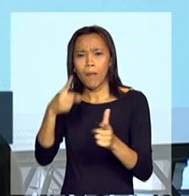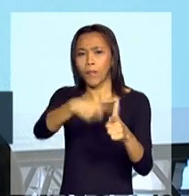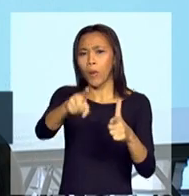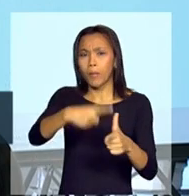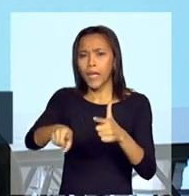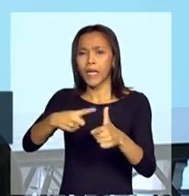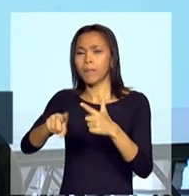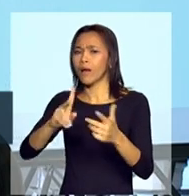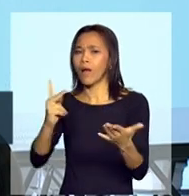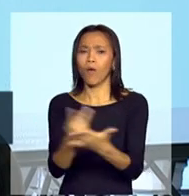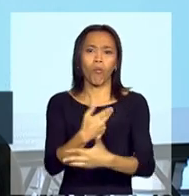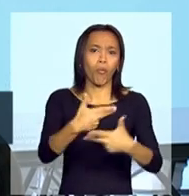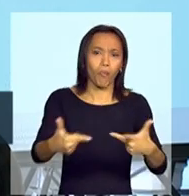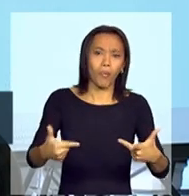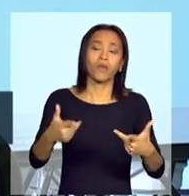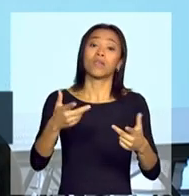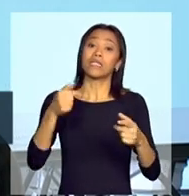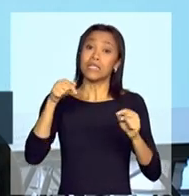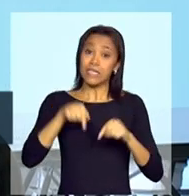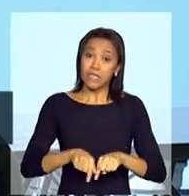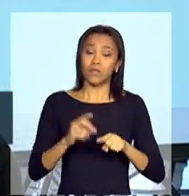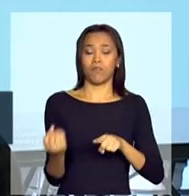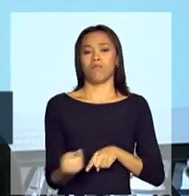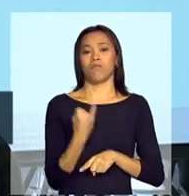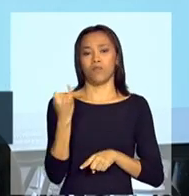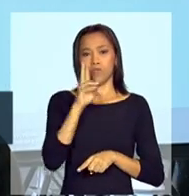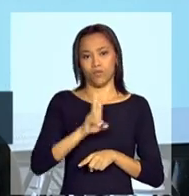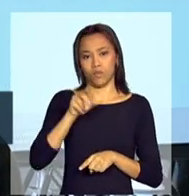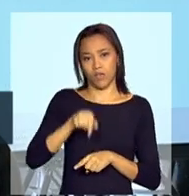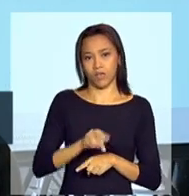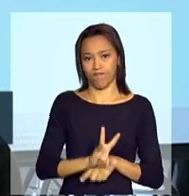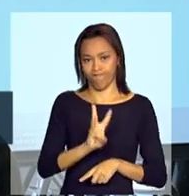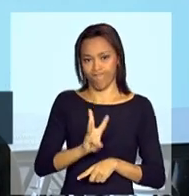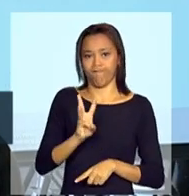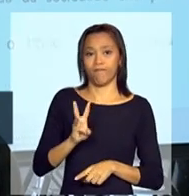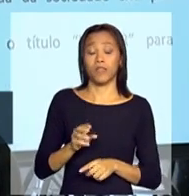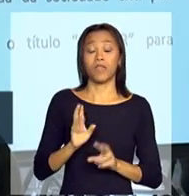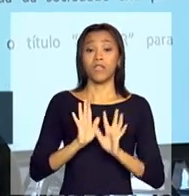oportunidades para que a gente continue trabalhando. E, por fim,